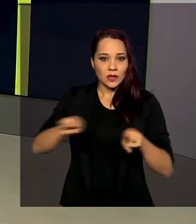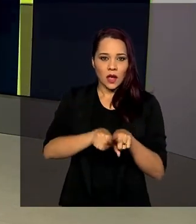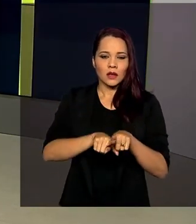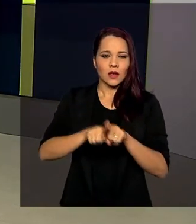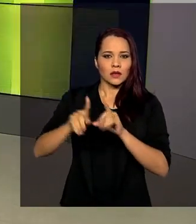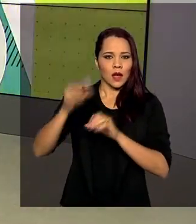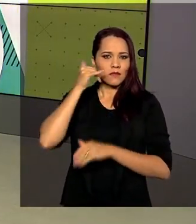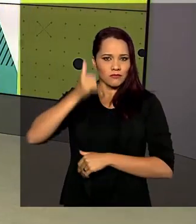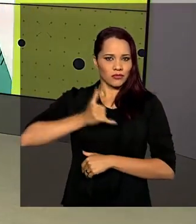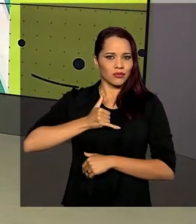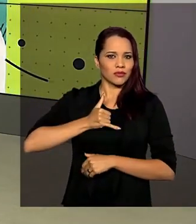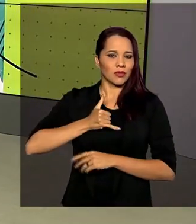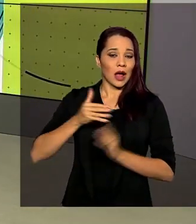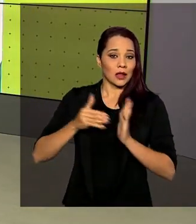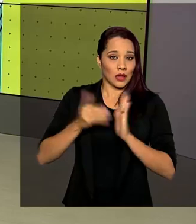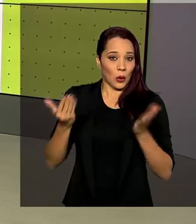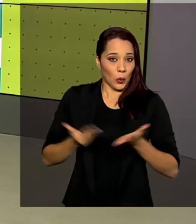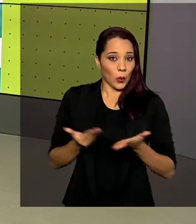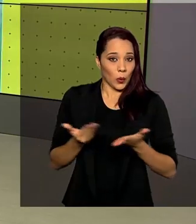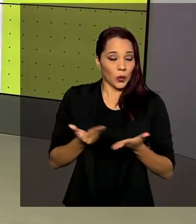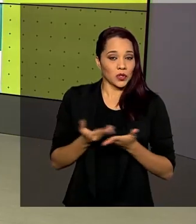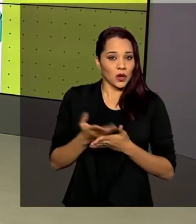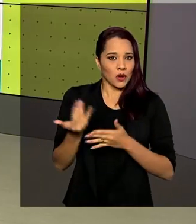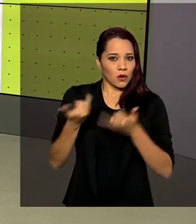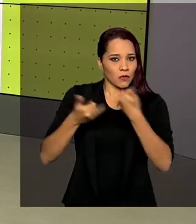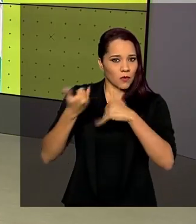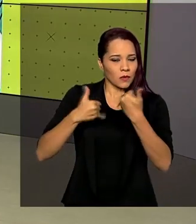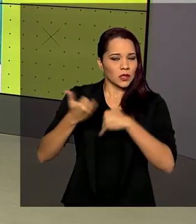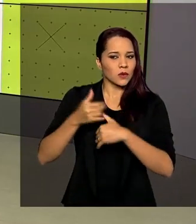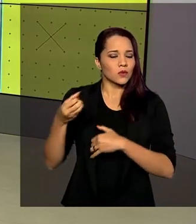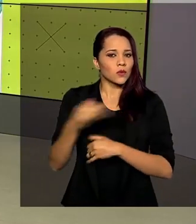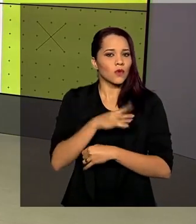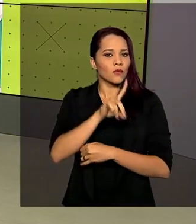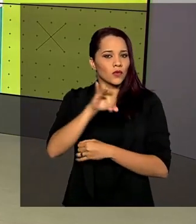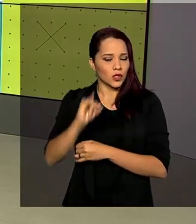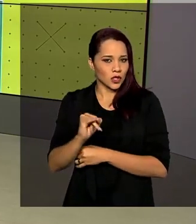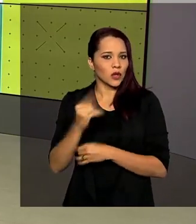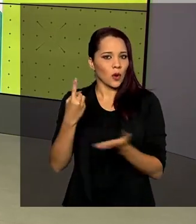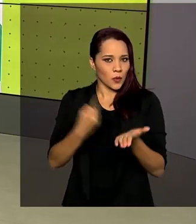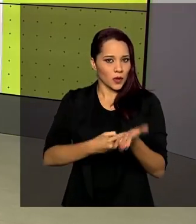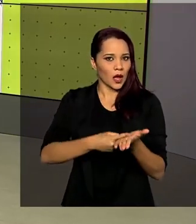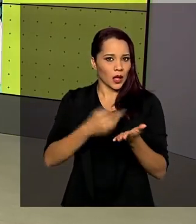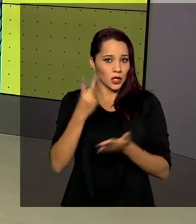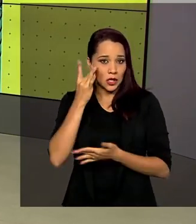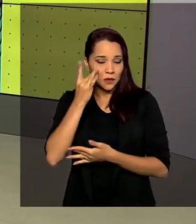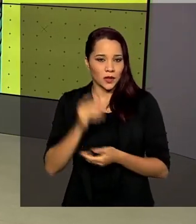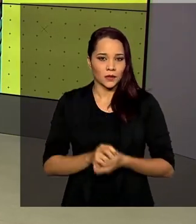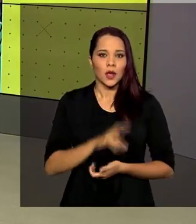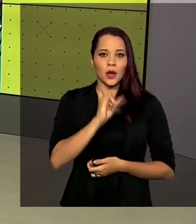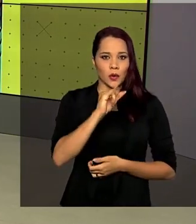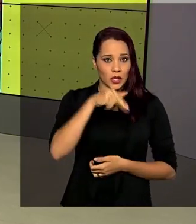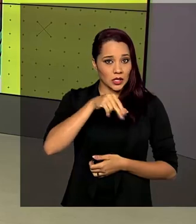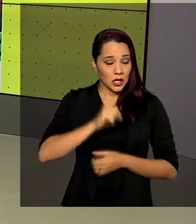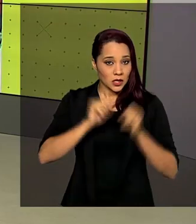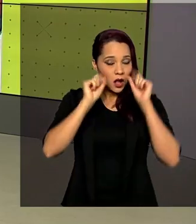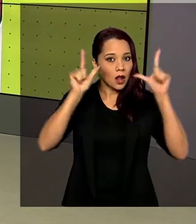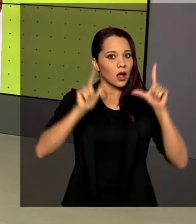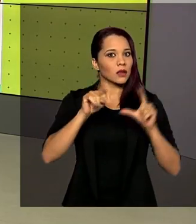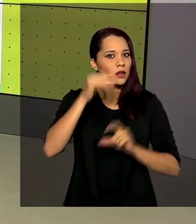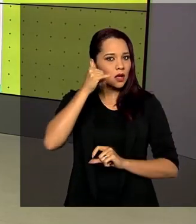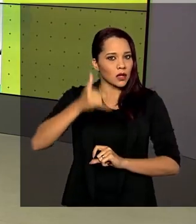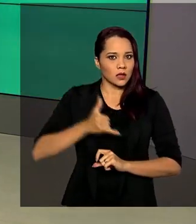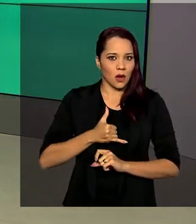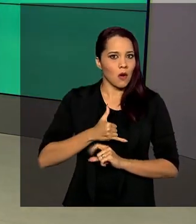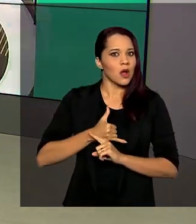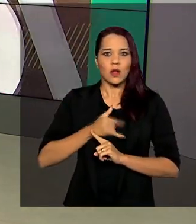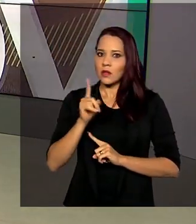recebendo ligação telefônica até hoje com informações sobre a nova data de atendimento. E o INSS alerta. Nessas ligações, o